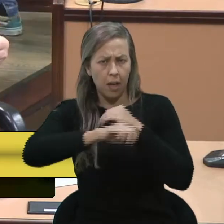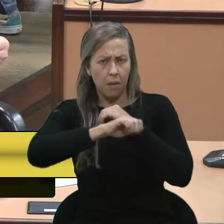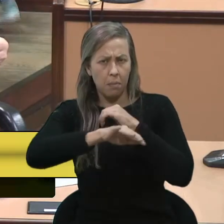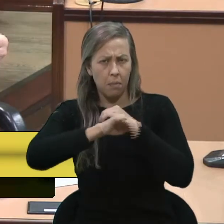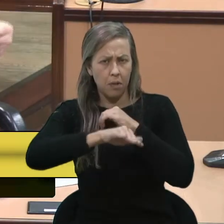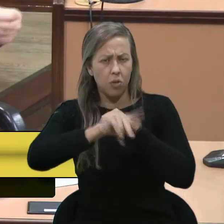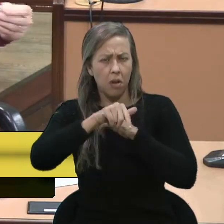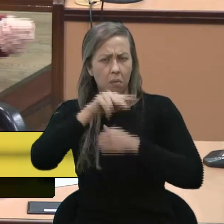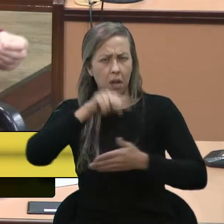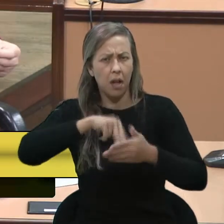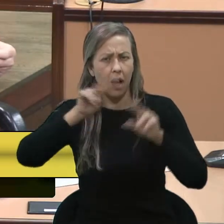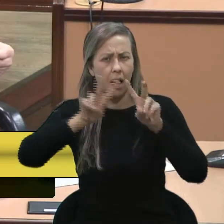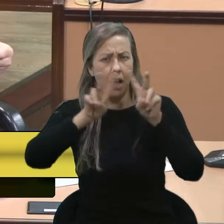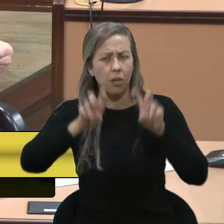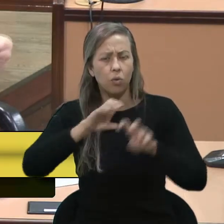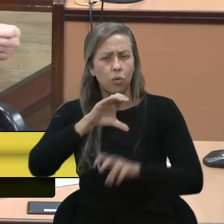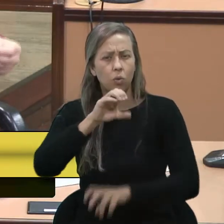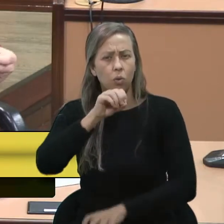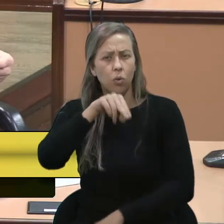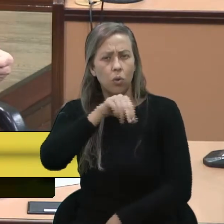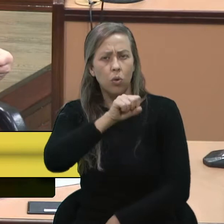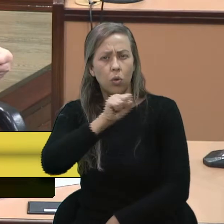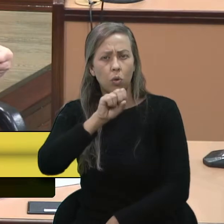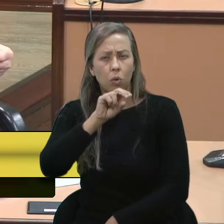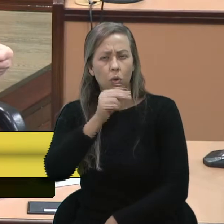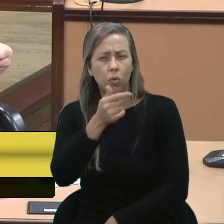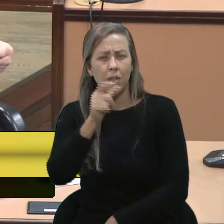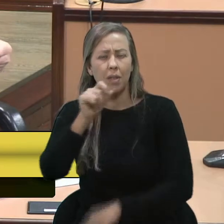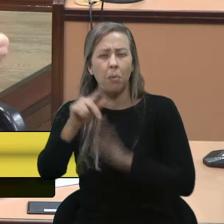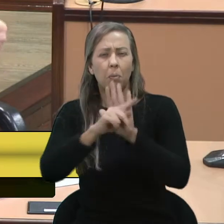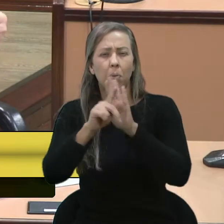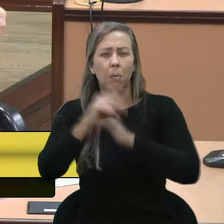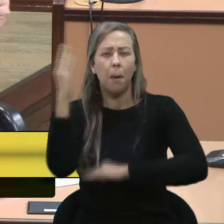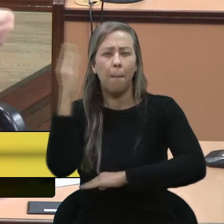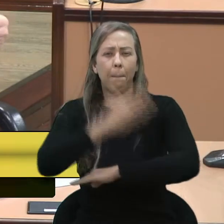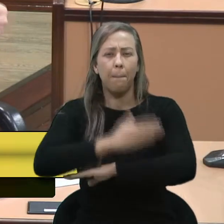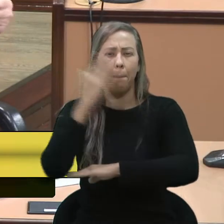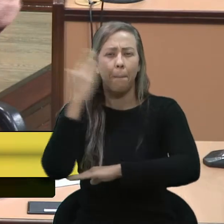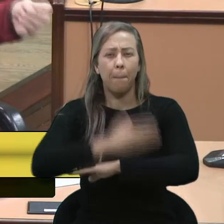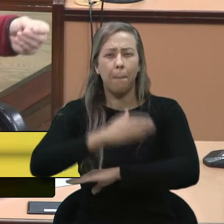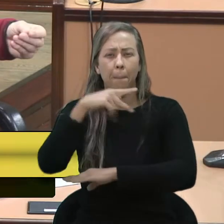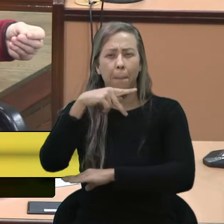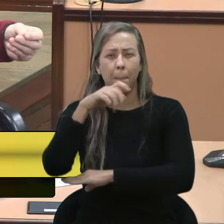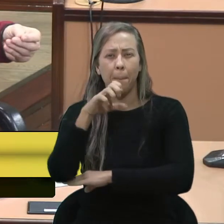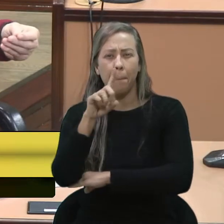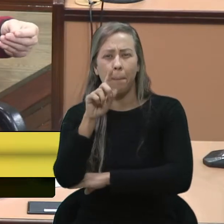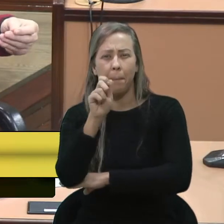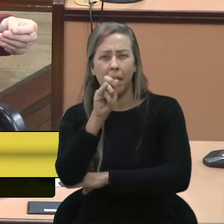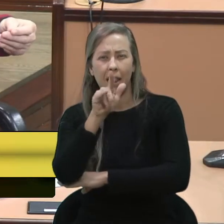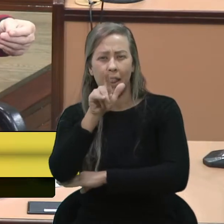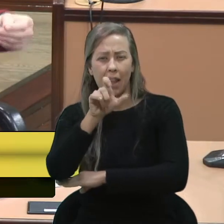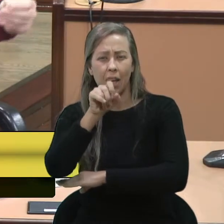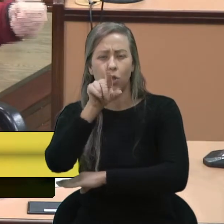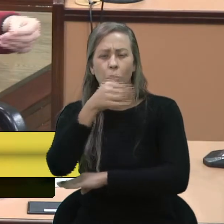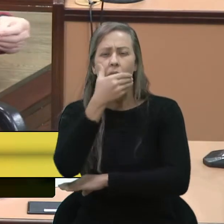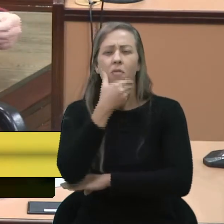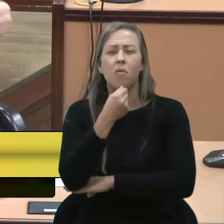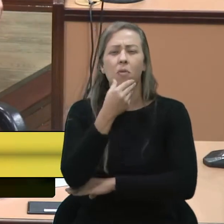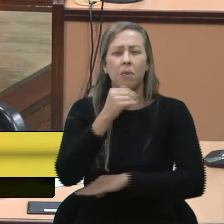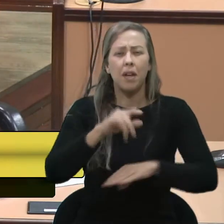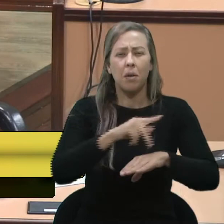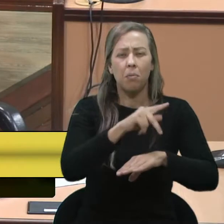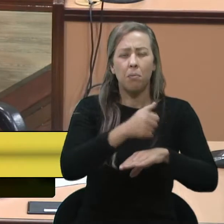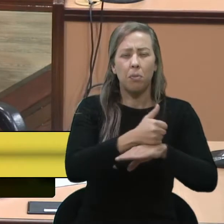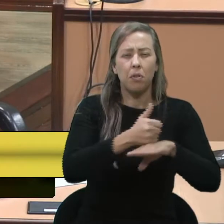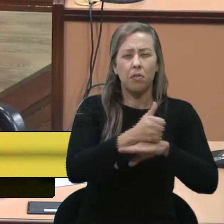concessão de pedágios, em que o jornalista Ciro Fabris mencionou